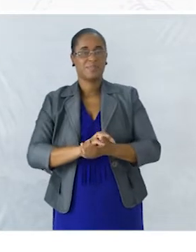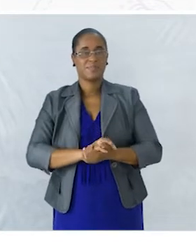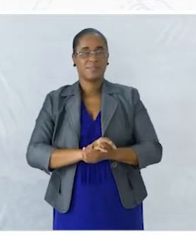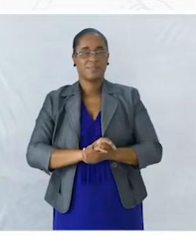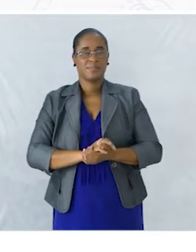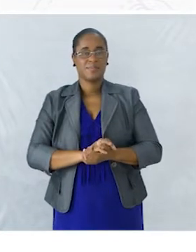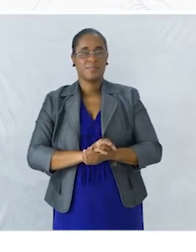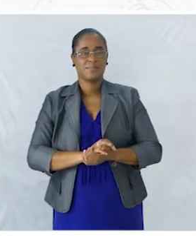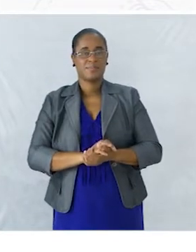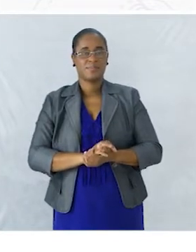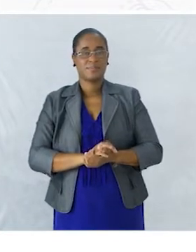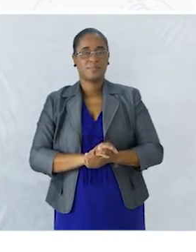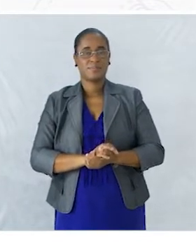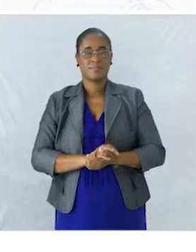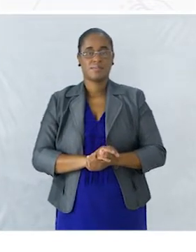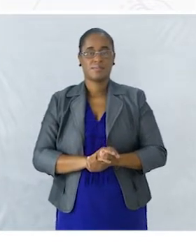Sim